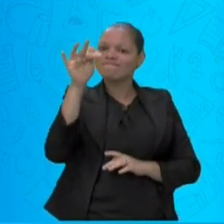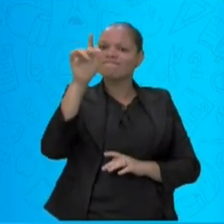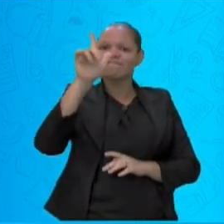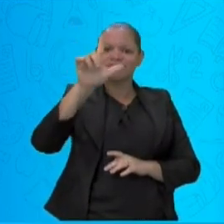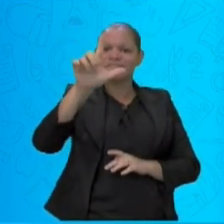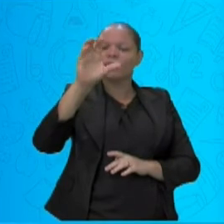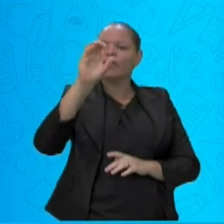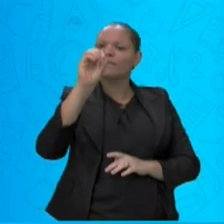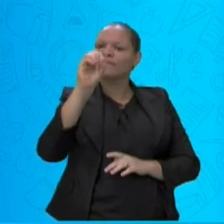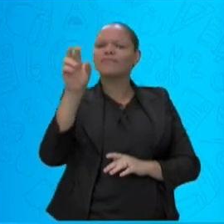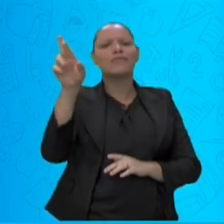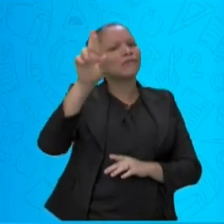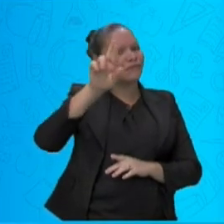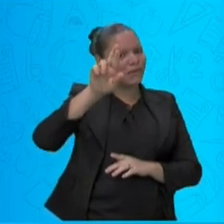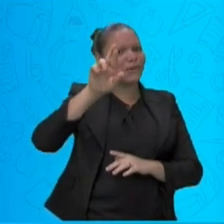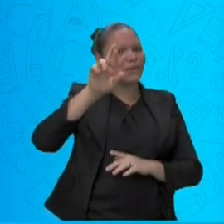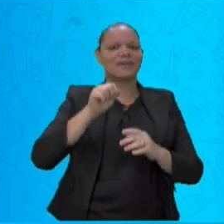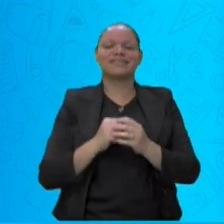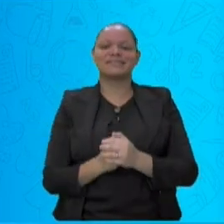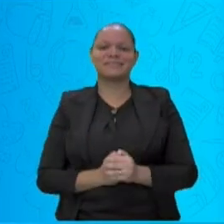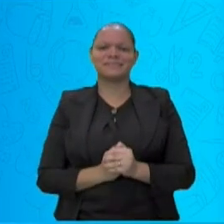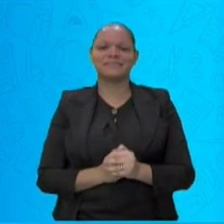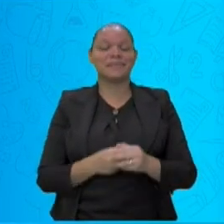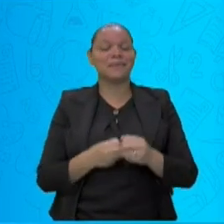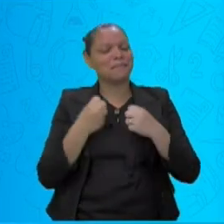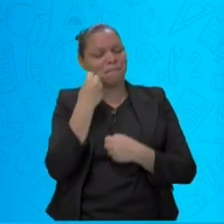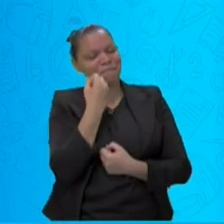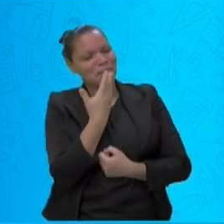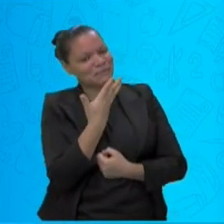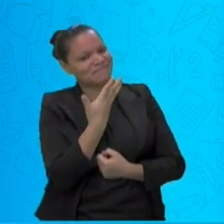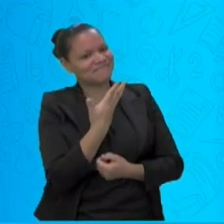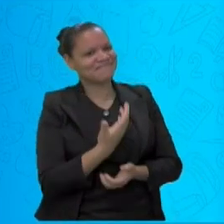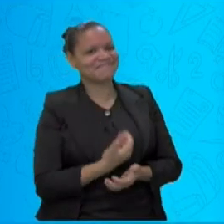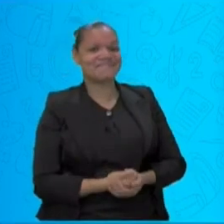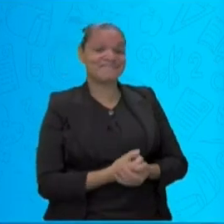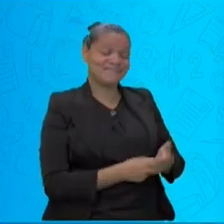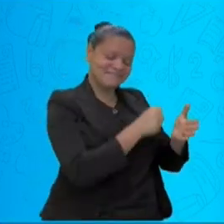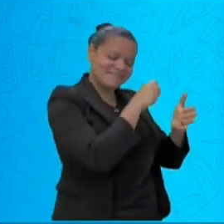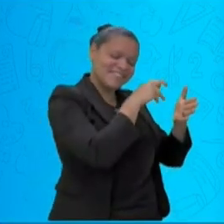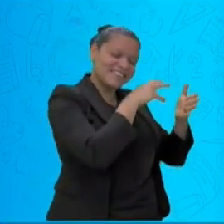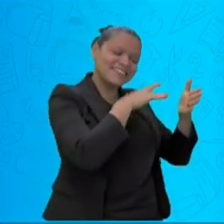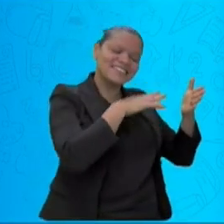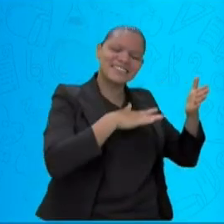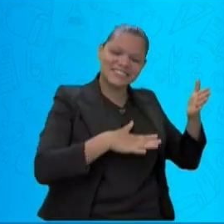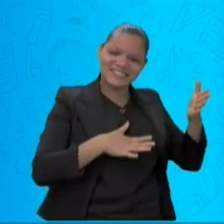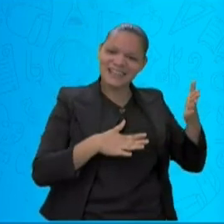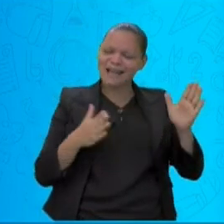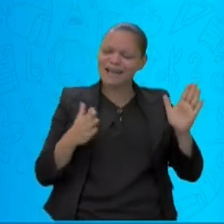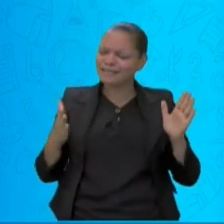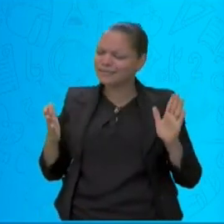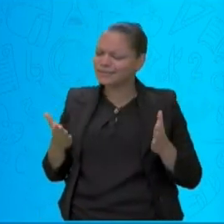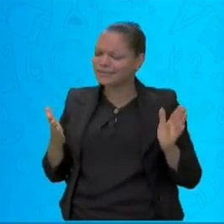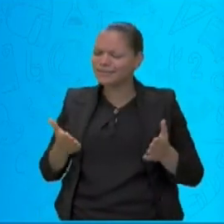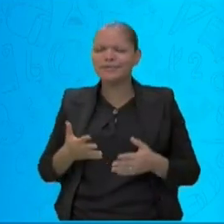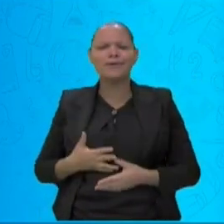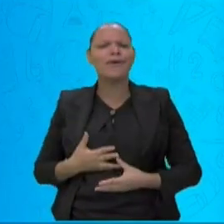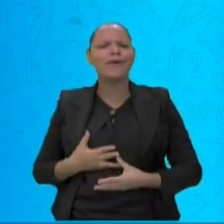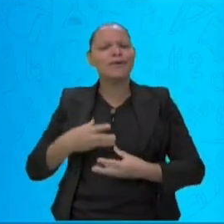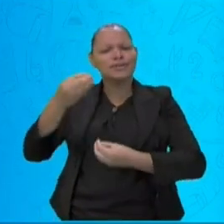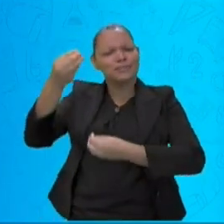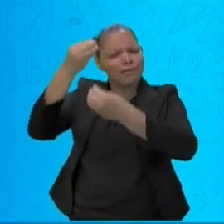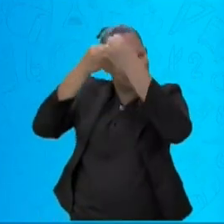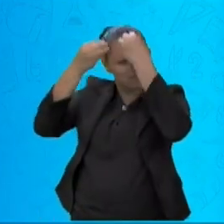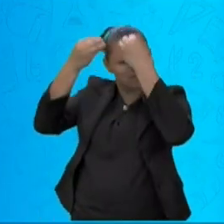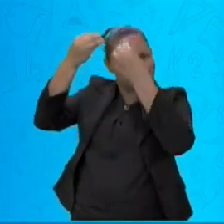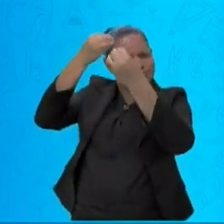flor. Bom, essas foram as nossas atividades de hoje para a gente fixar o nosso aprendizado